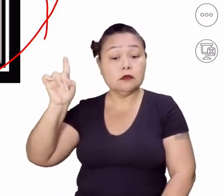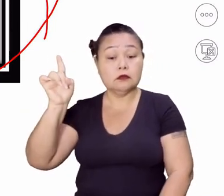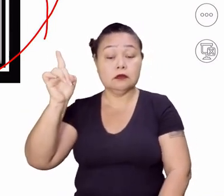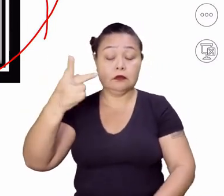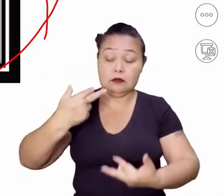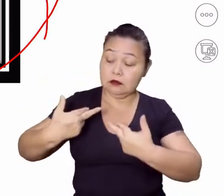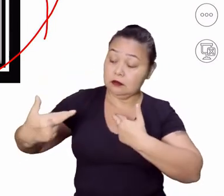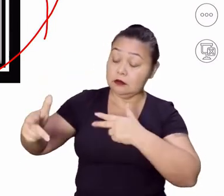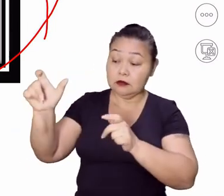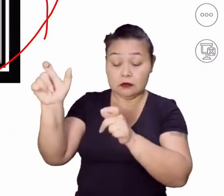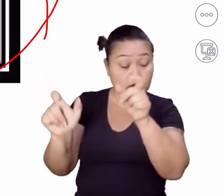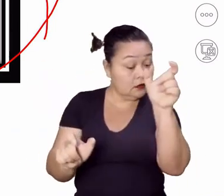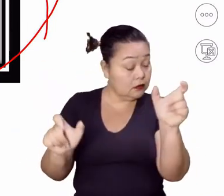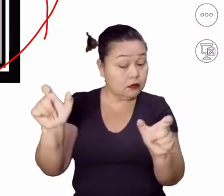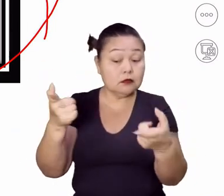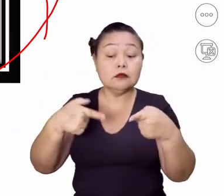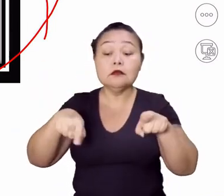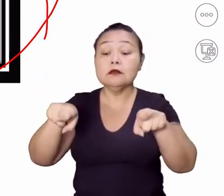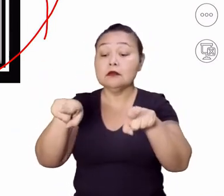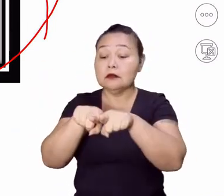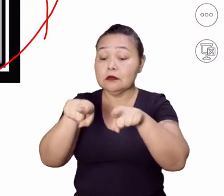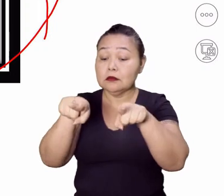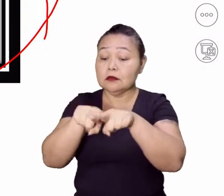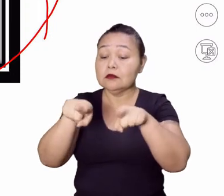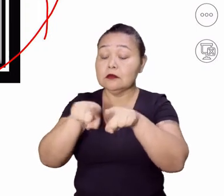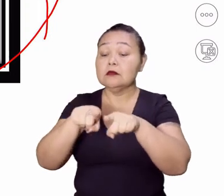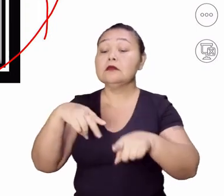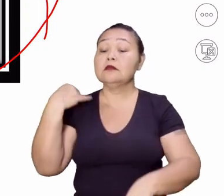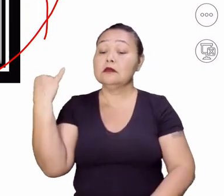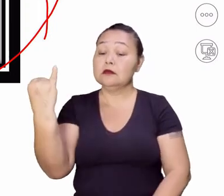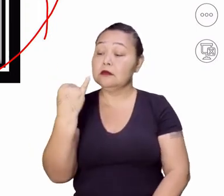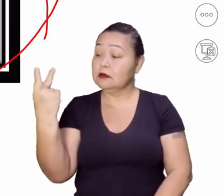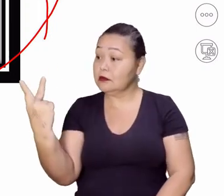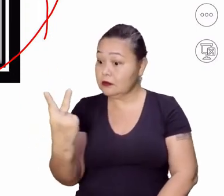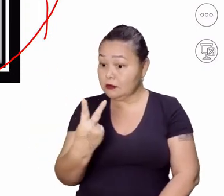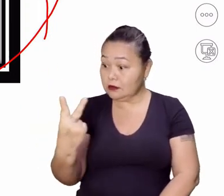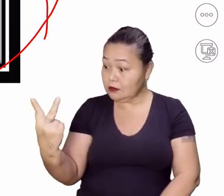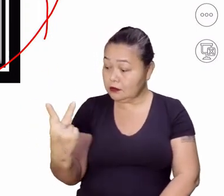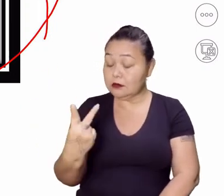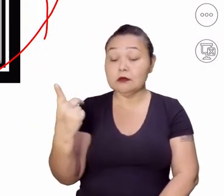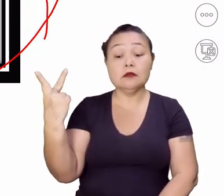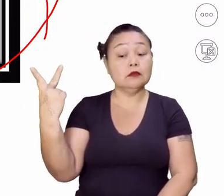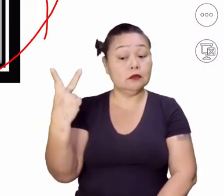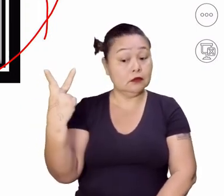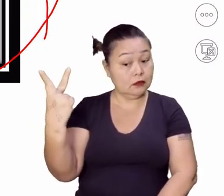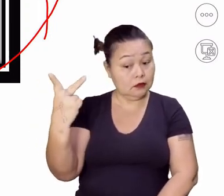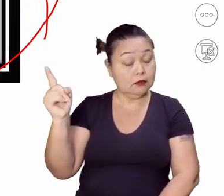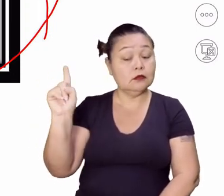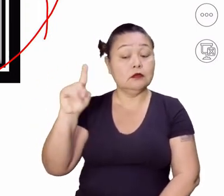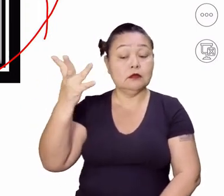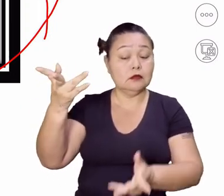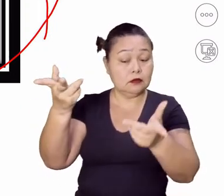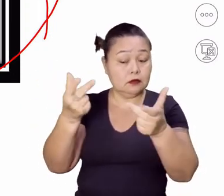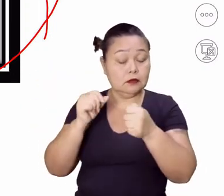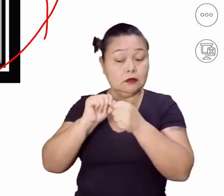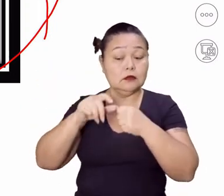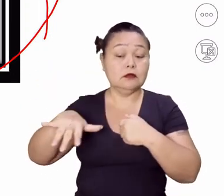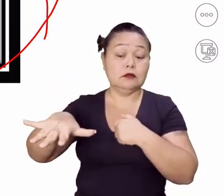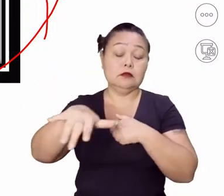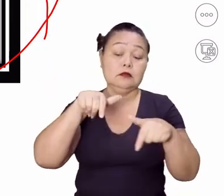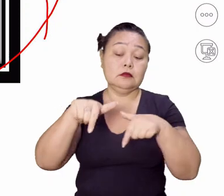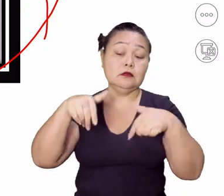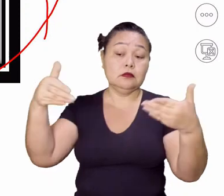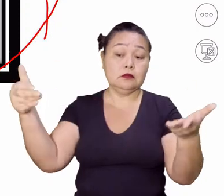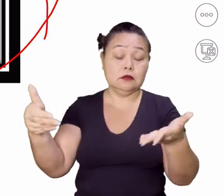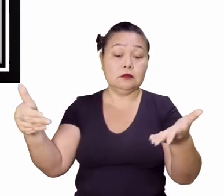interpessoal também é importante, tanto quanto. Então, você precisa estar ligado que essas habilidades são muito importantes no mundo do